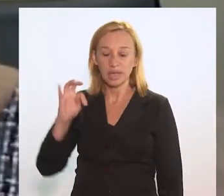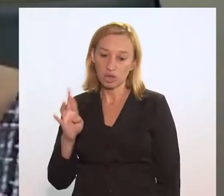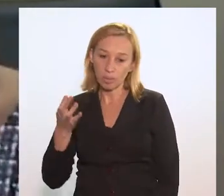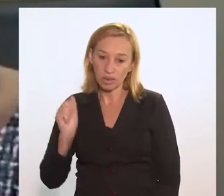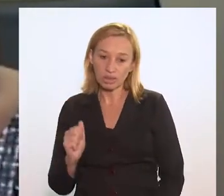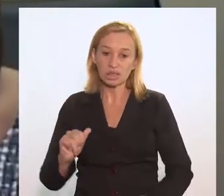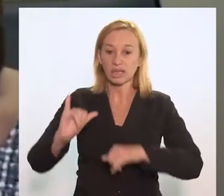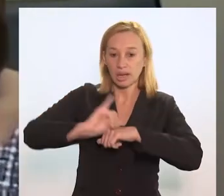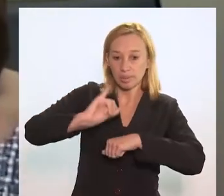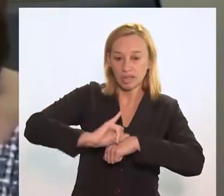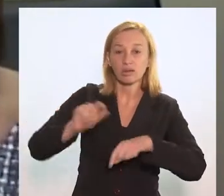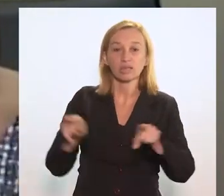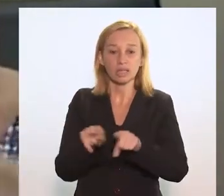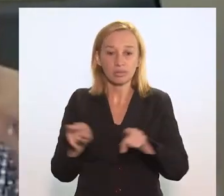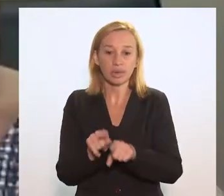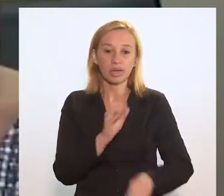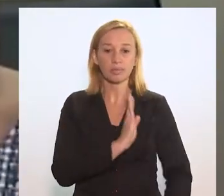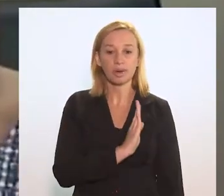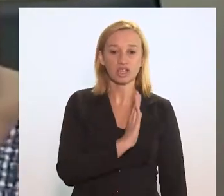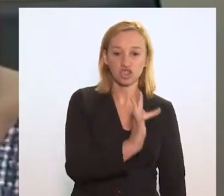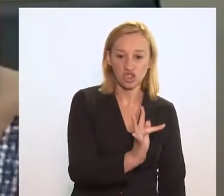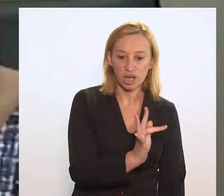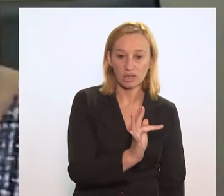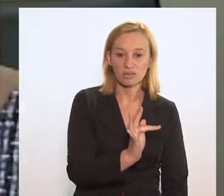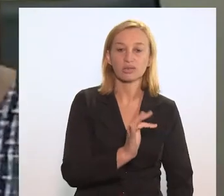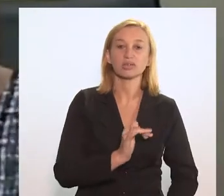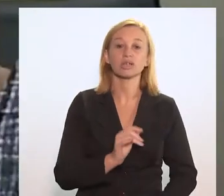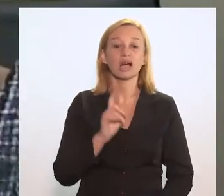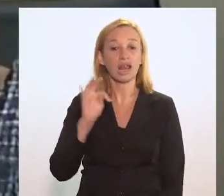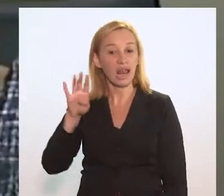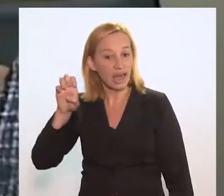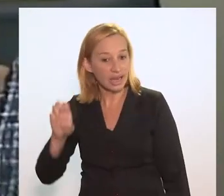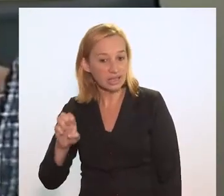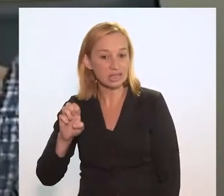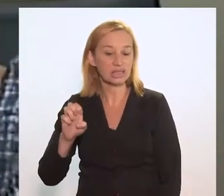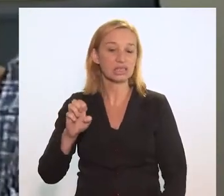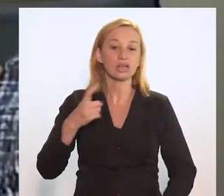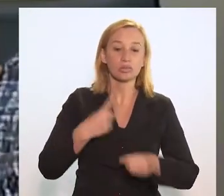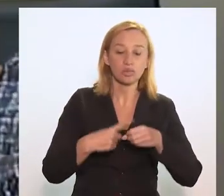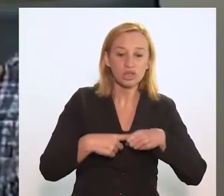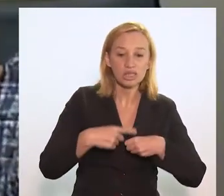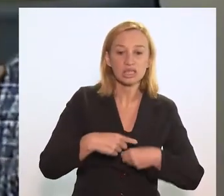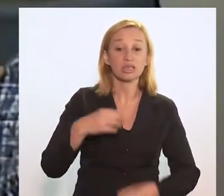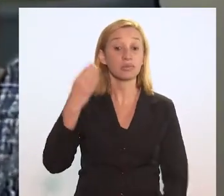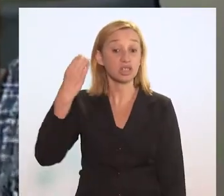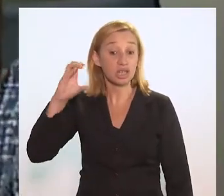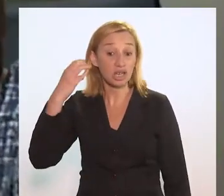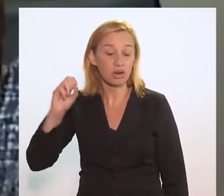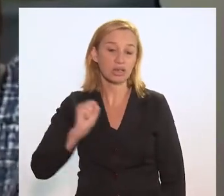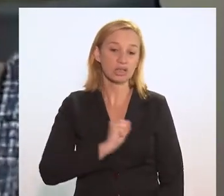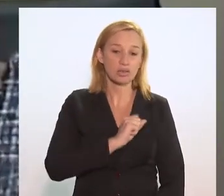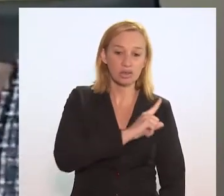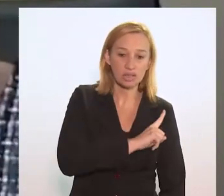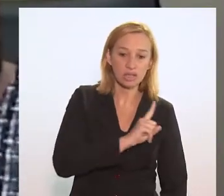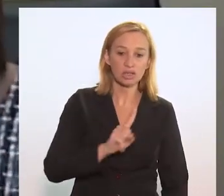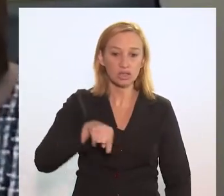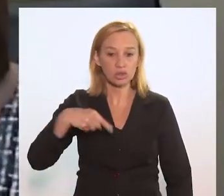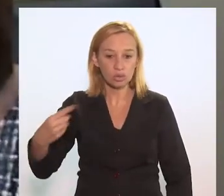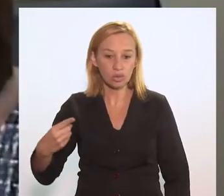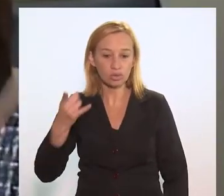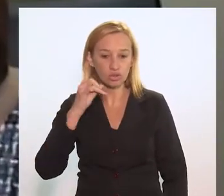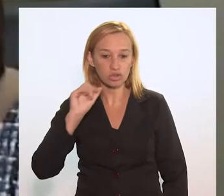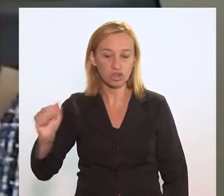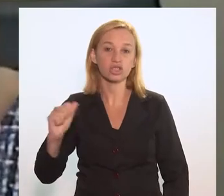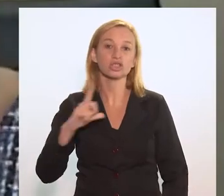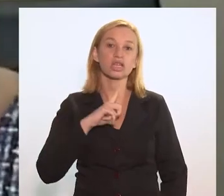passando pela capital, mas também pela Baixada Fluminense, pelo leste, pelo município de Neterói, São Gonçalo, e